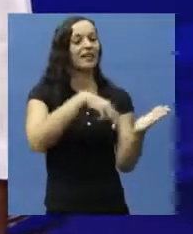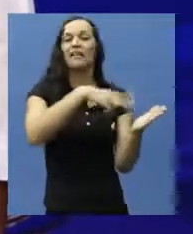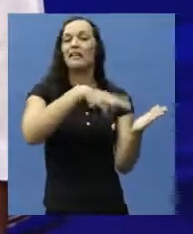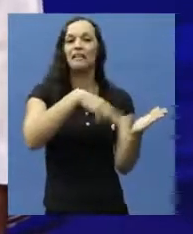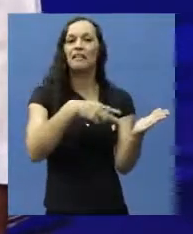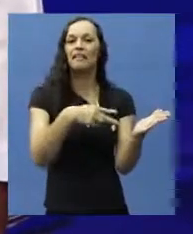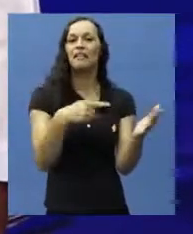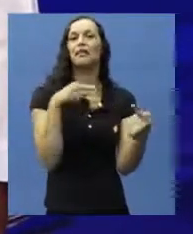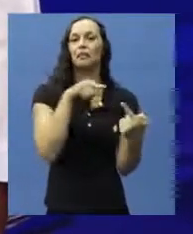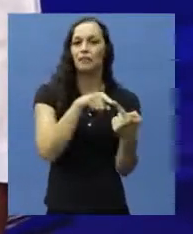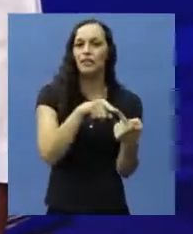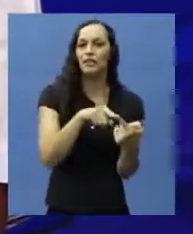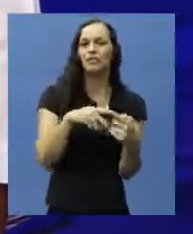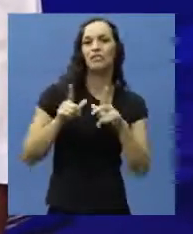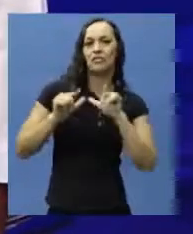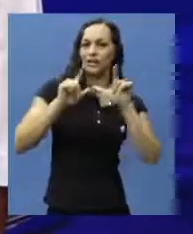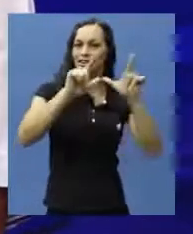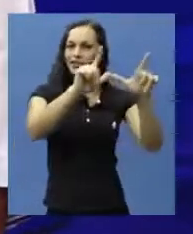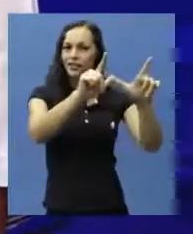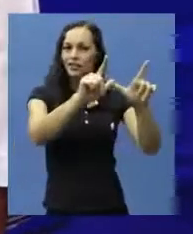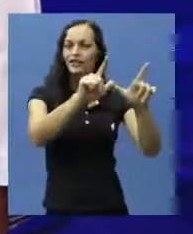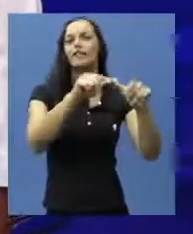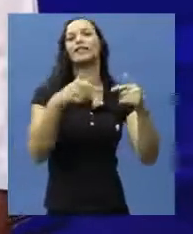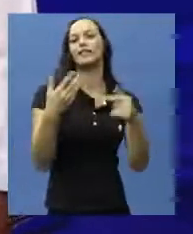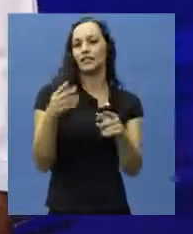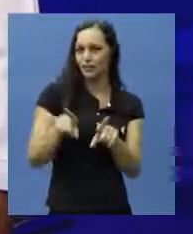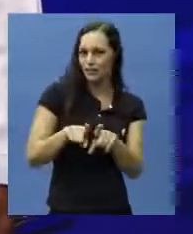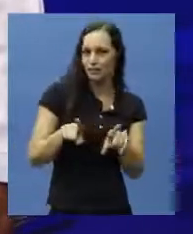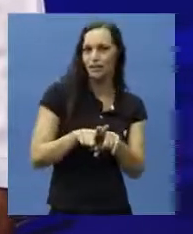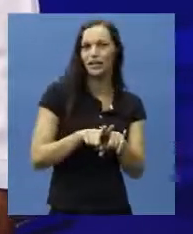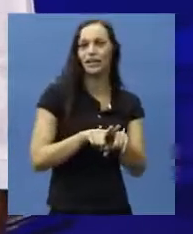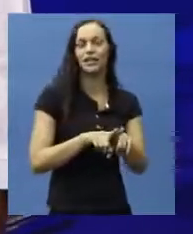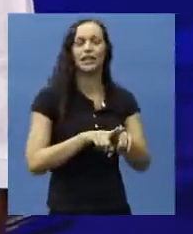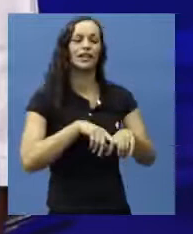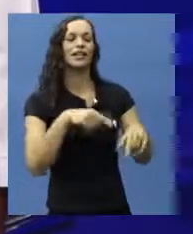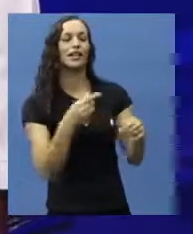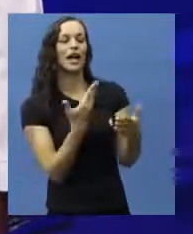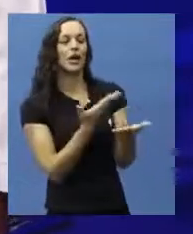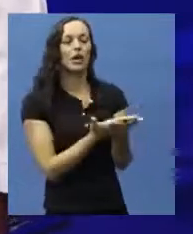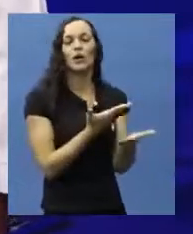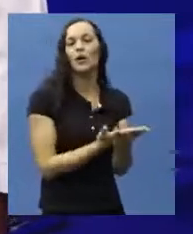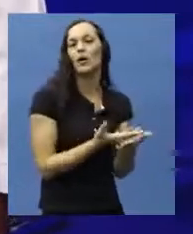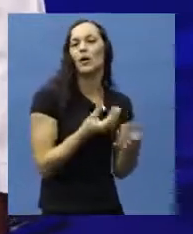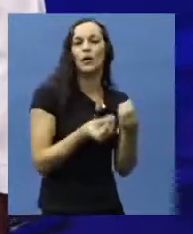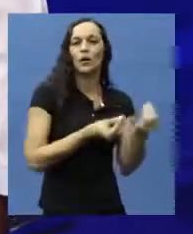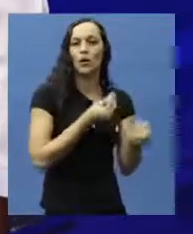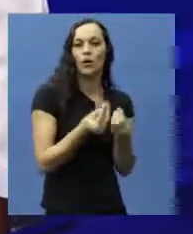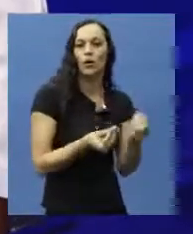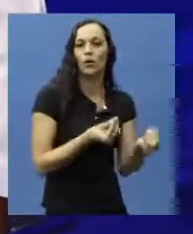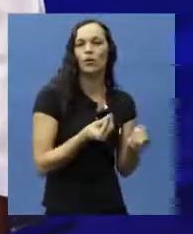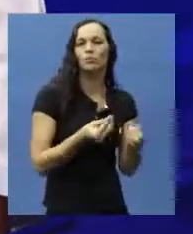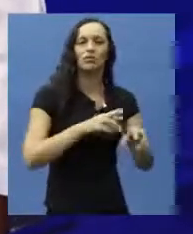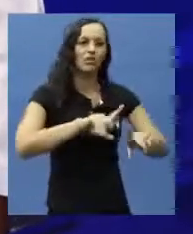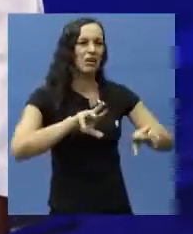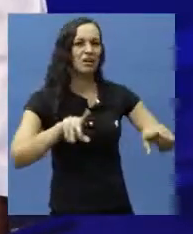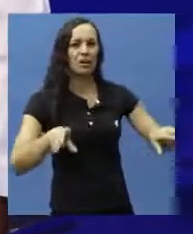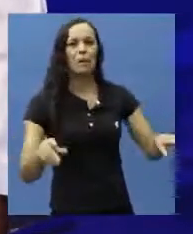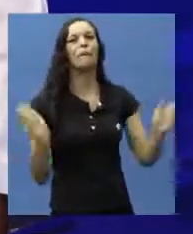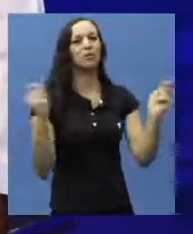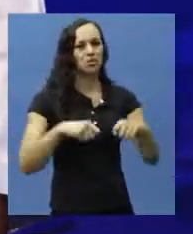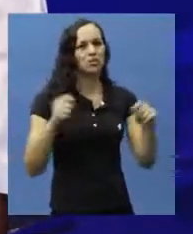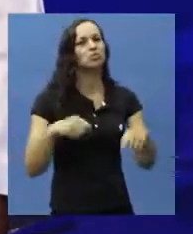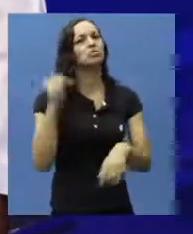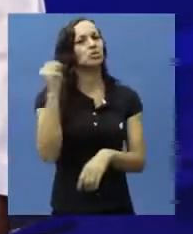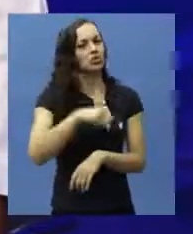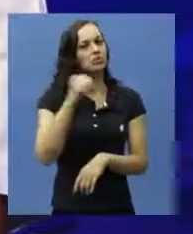viajar é uma qualidade de vida, fazer atividade física ou exercícios físicos também faz parte da qualidade de vida, entre outros fatores, mas